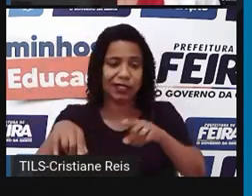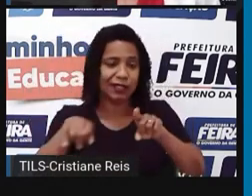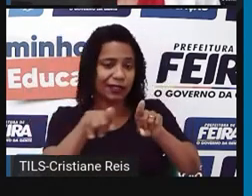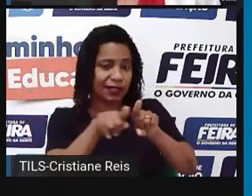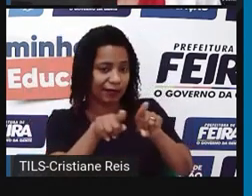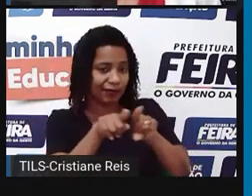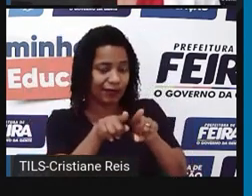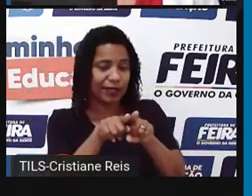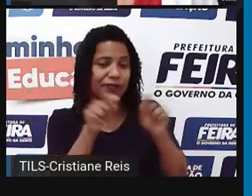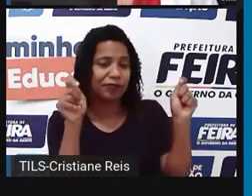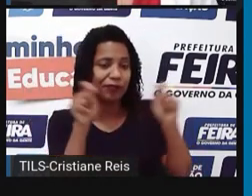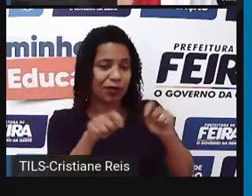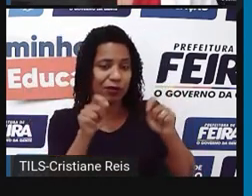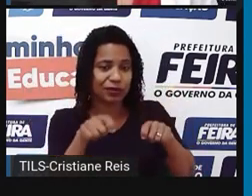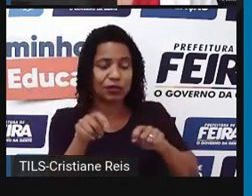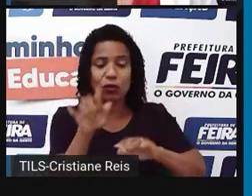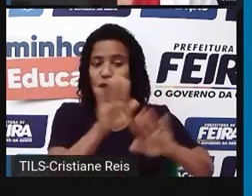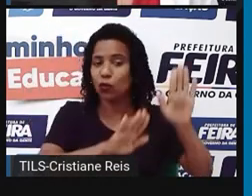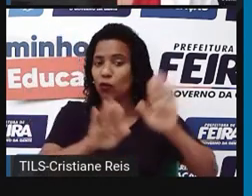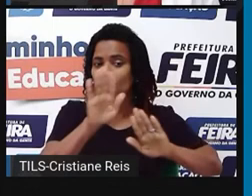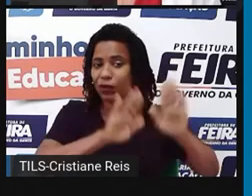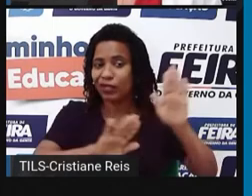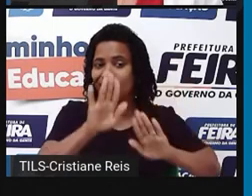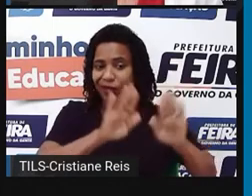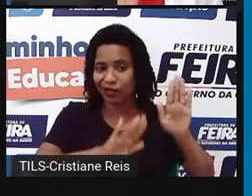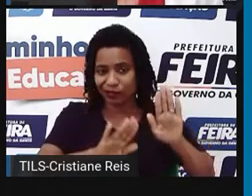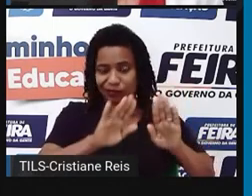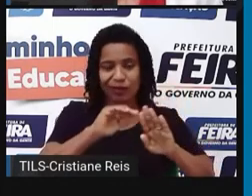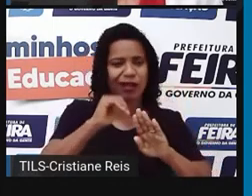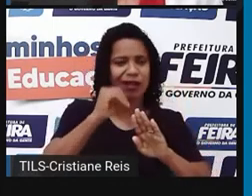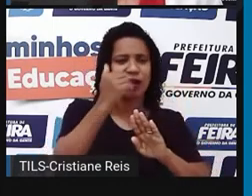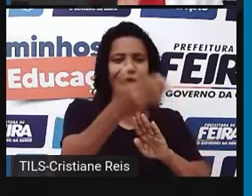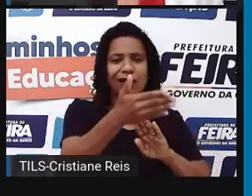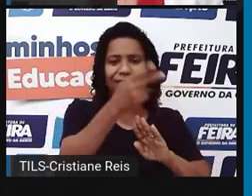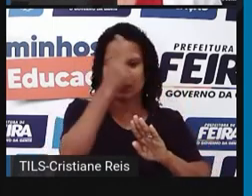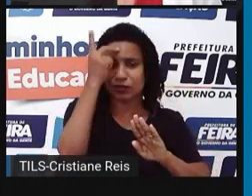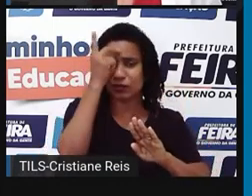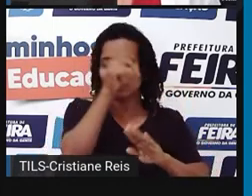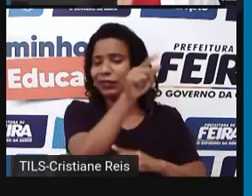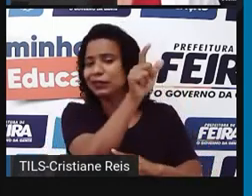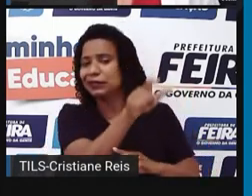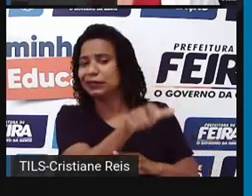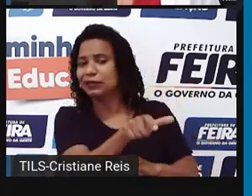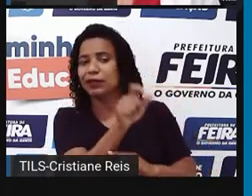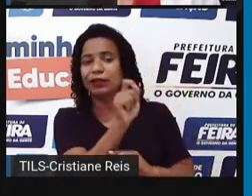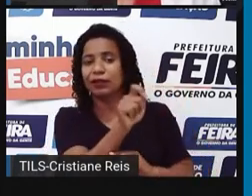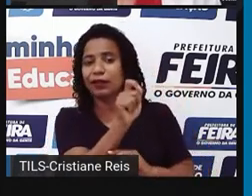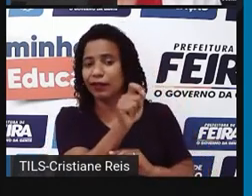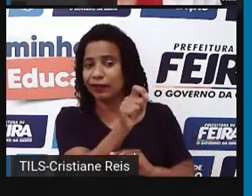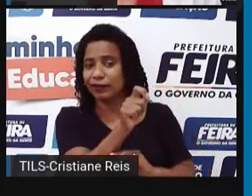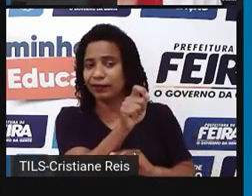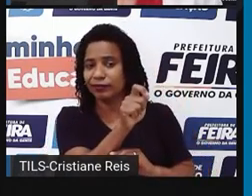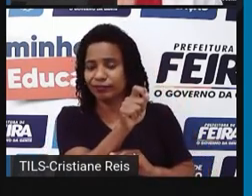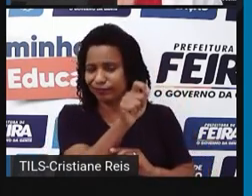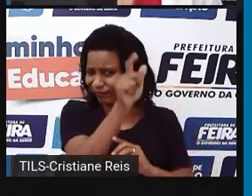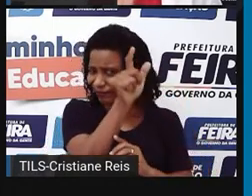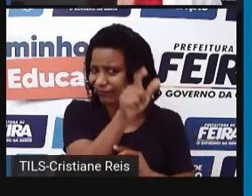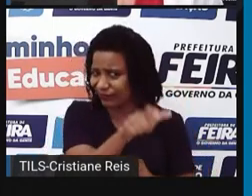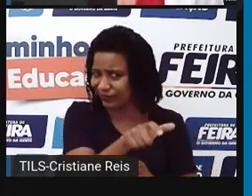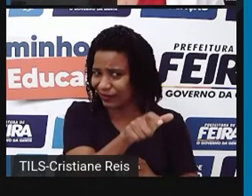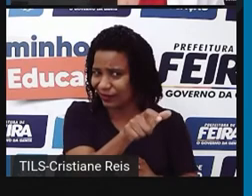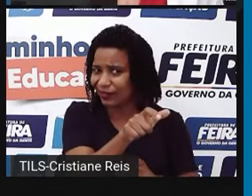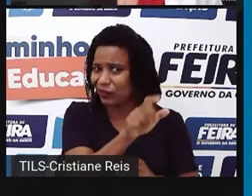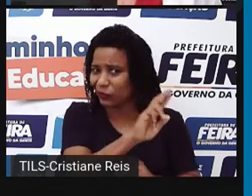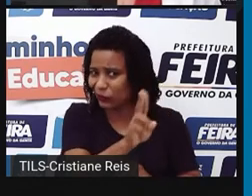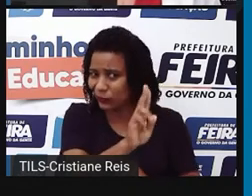internet. É preciso verificar se as pessoas com que você se conecta são realmente o que elas dizem. As